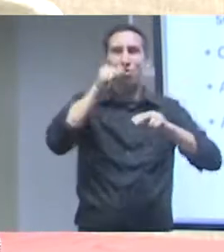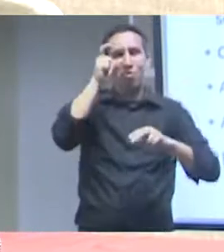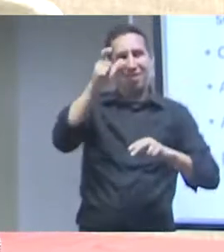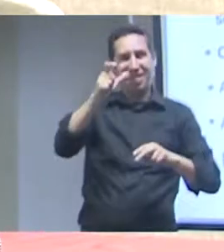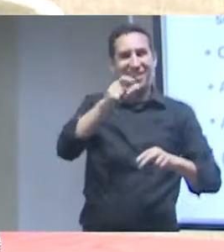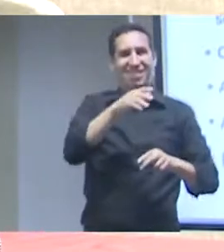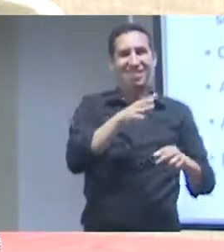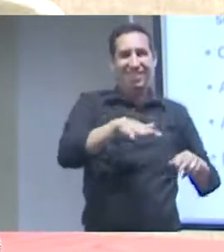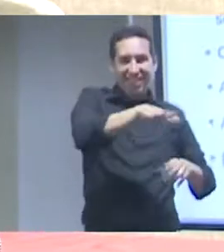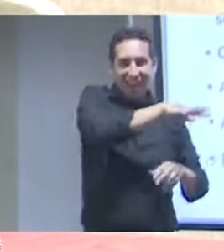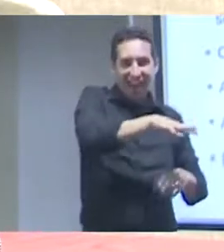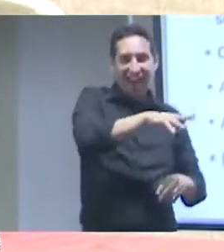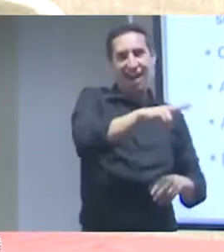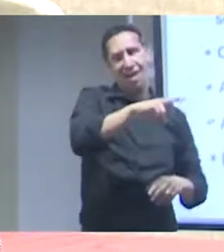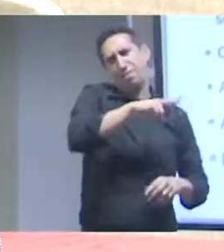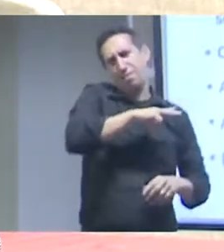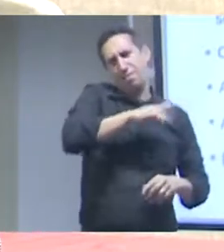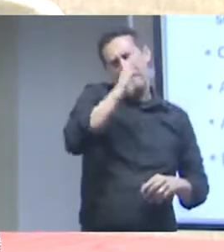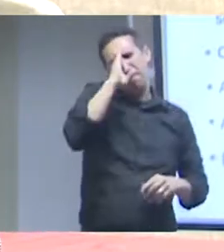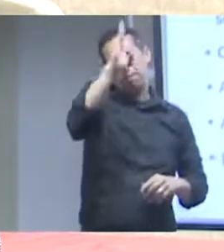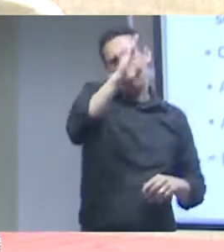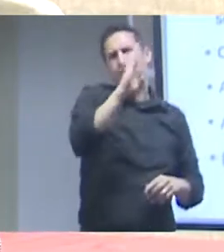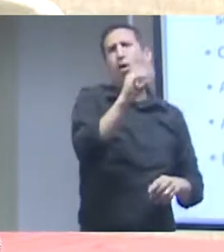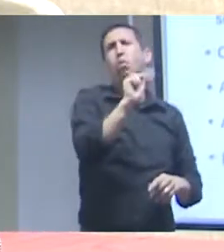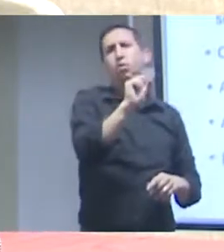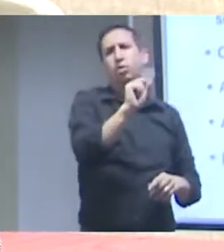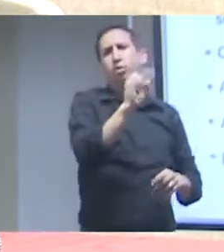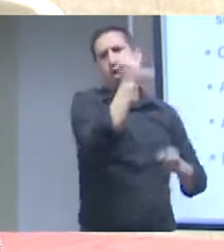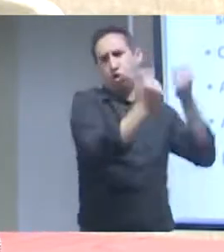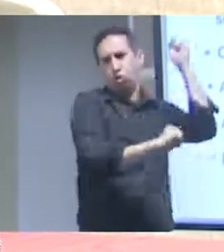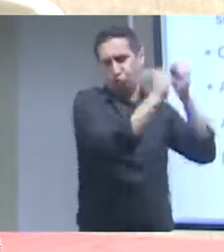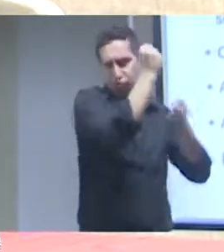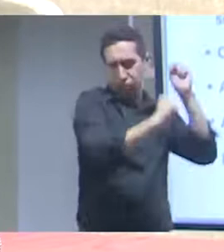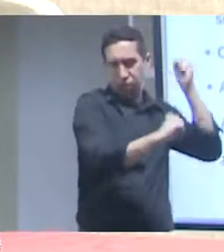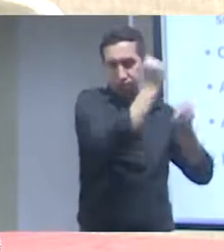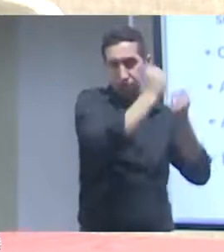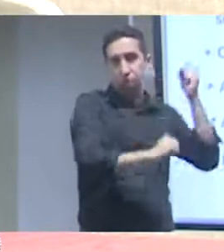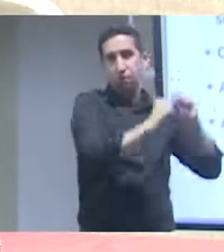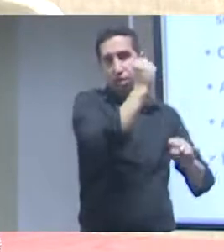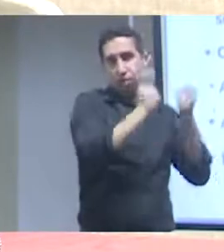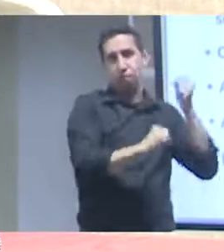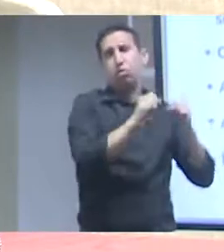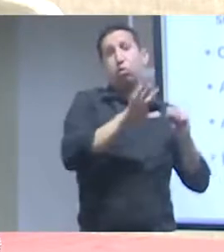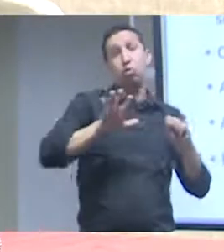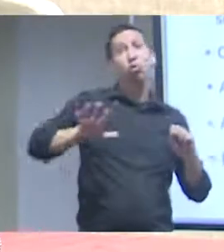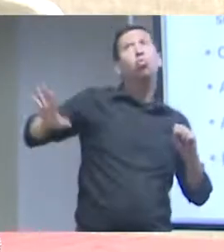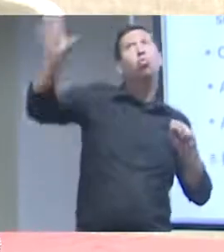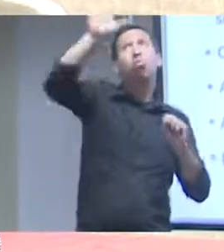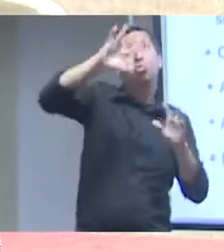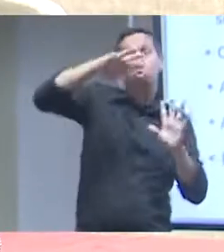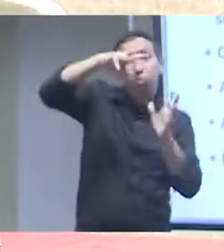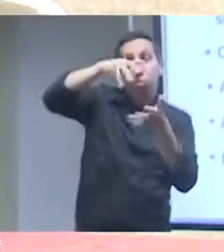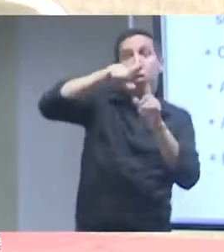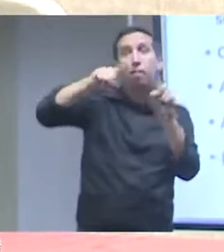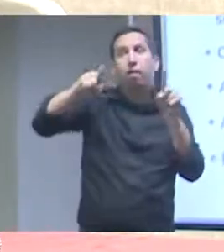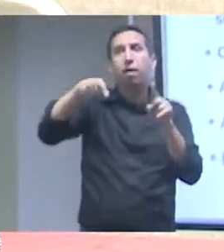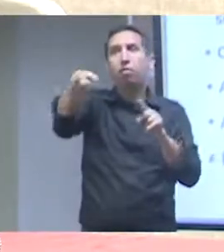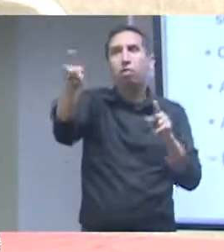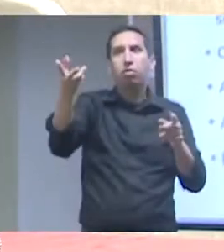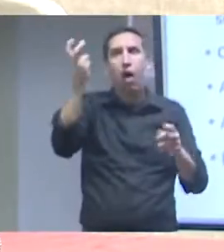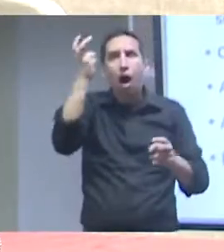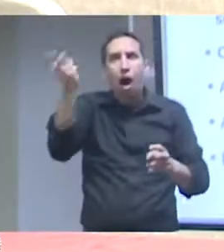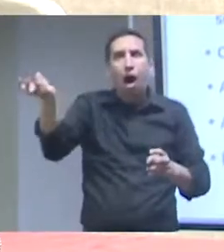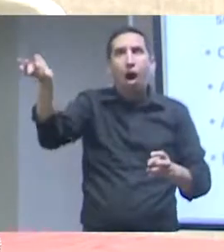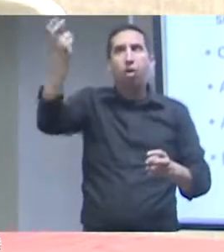pesadas em nível global, mas elas se difundem na mentalidade, nas culturas, porque existe uma lacuna na relação